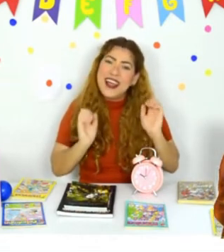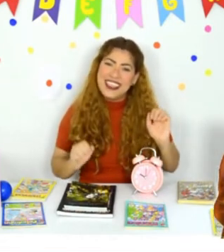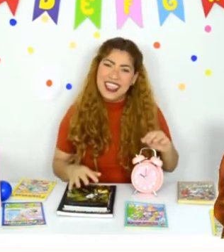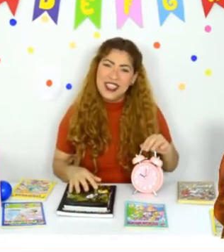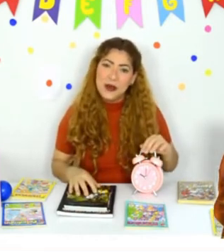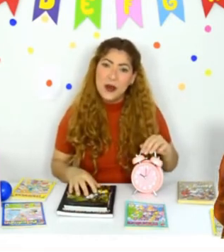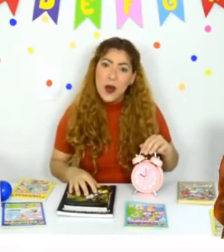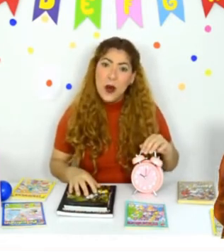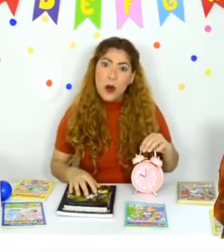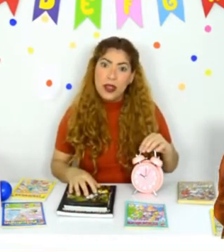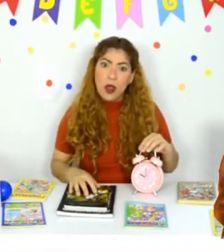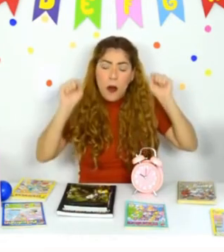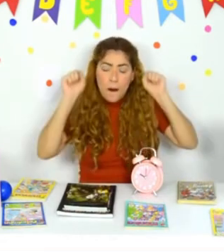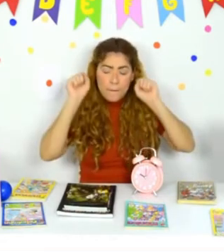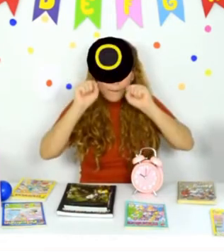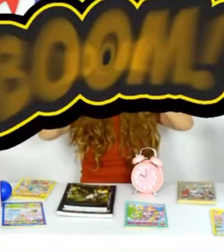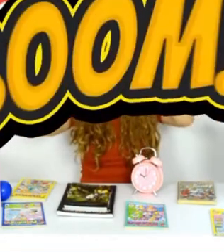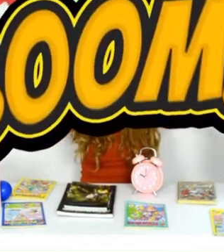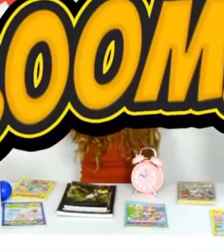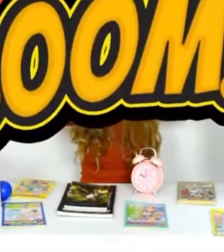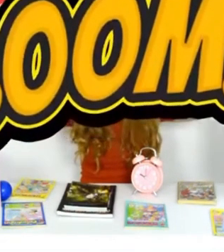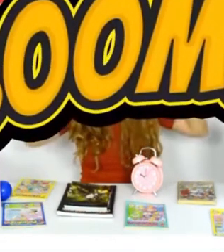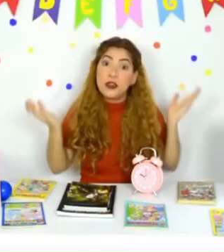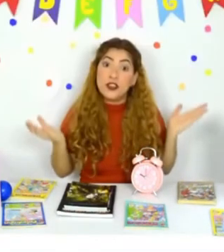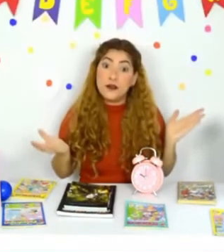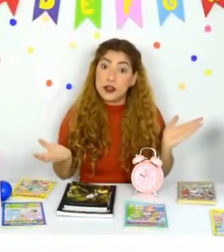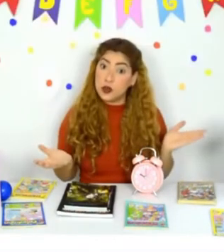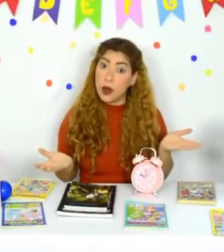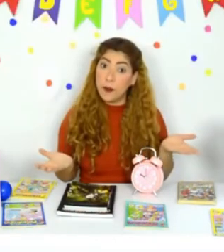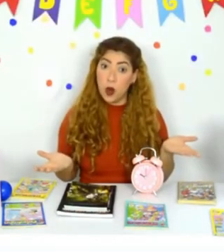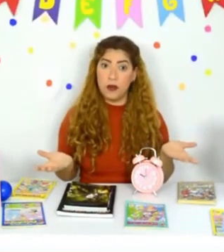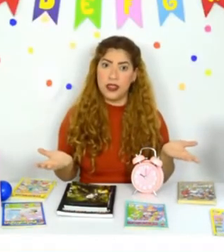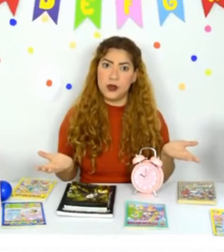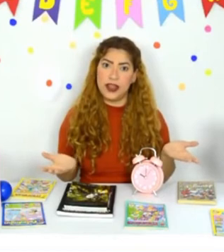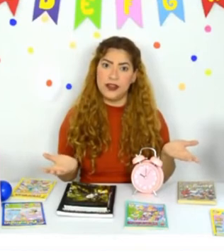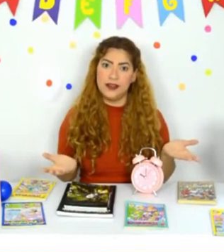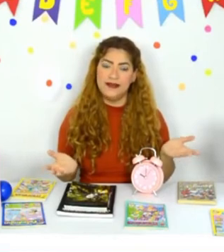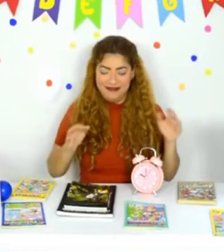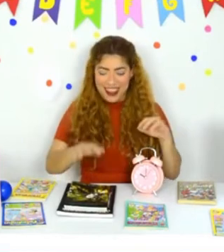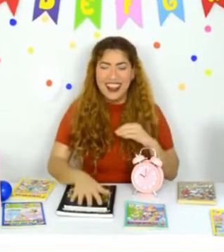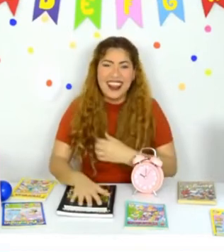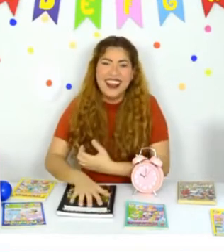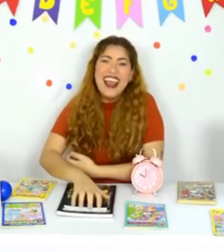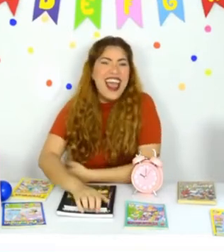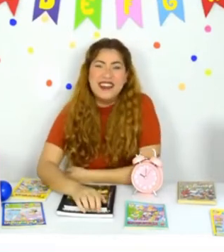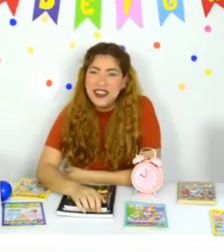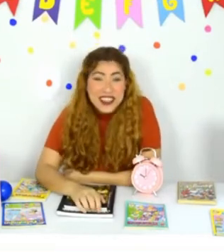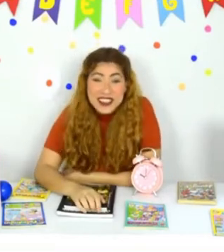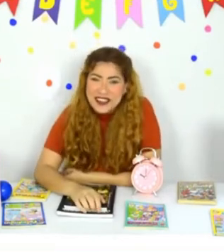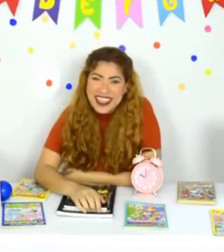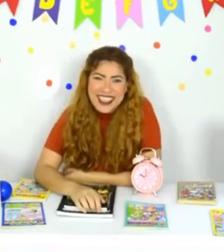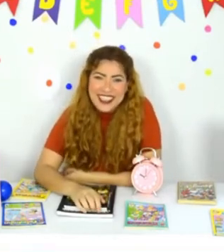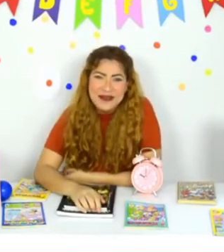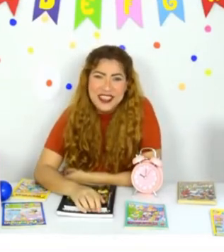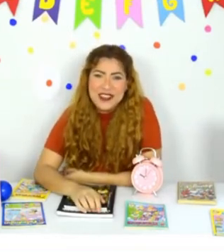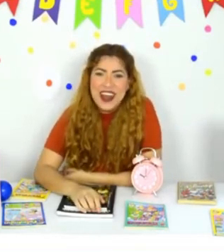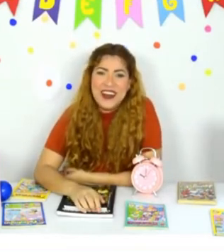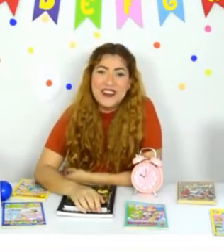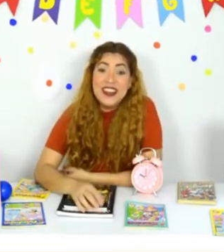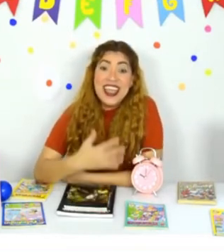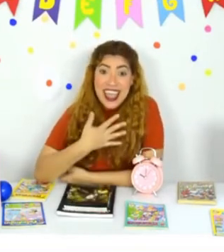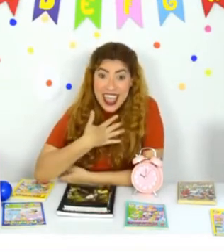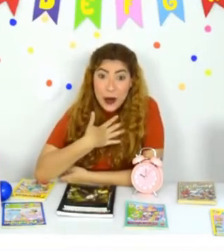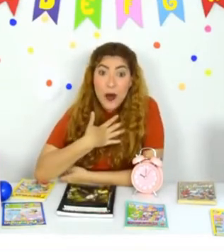como se fosse um gatinho. Ou então, bum, como se fosse uma bomba estourando. É muito divertido,